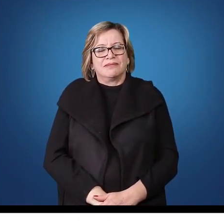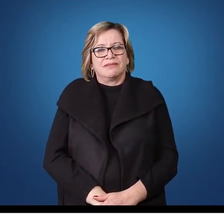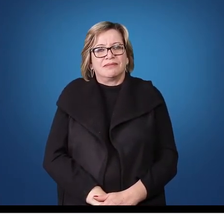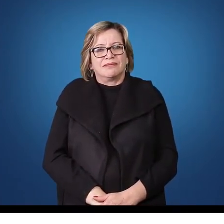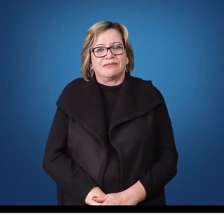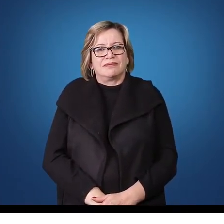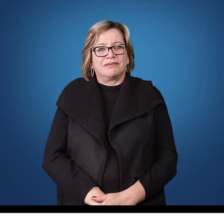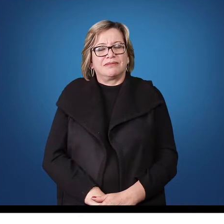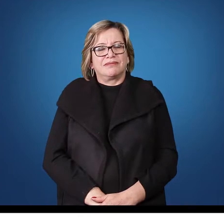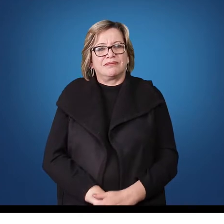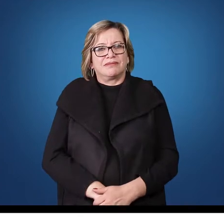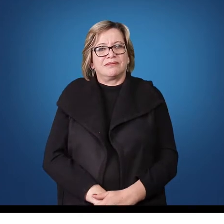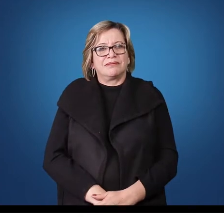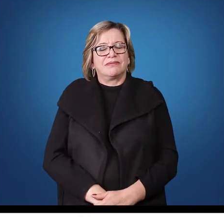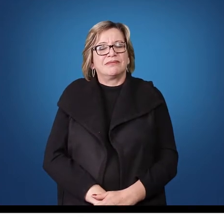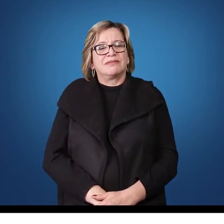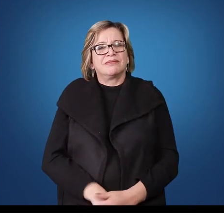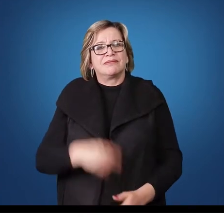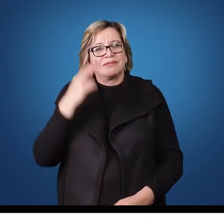Isso.